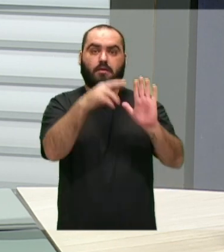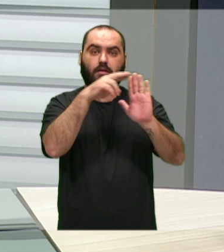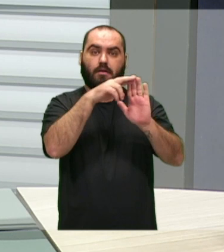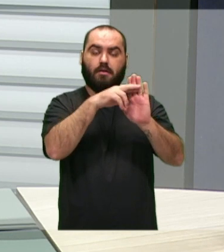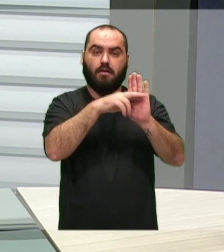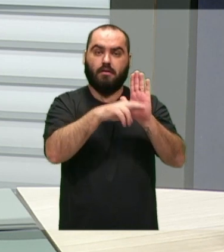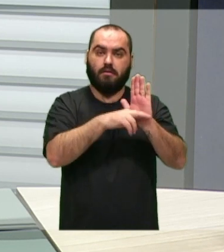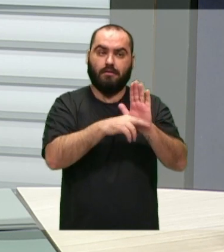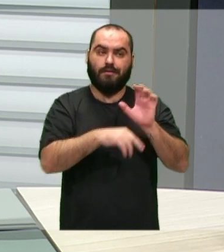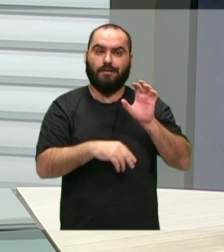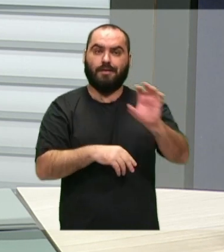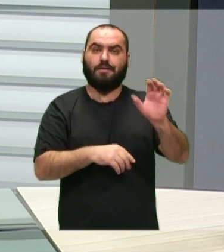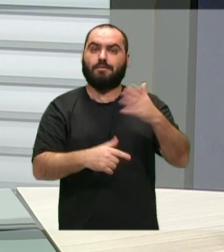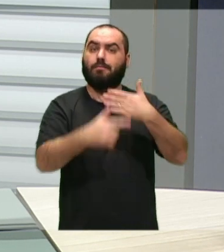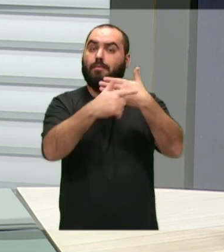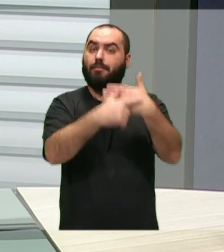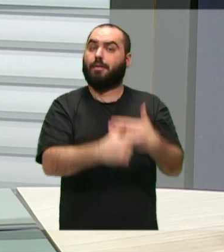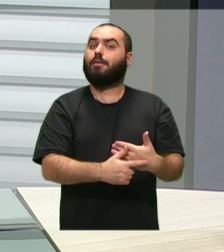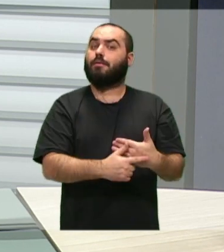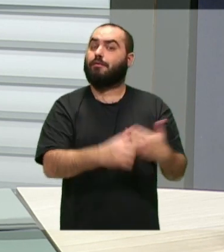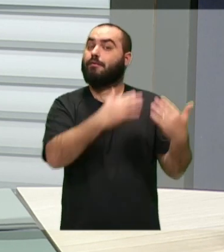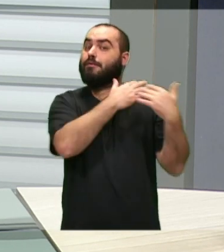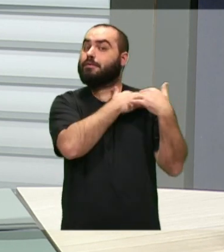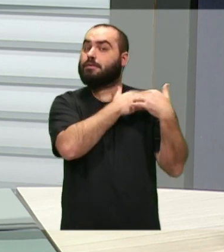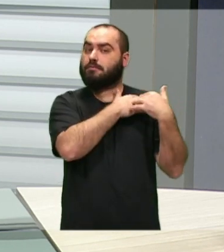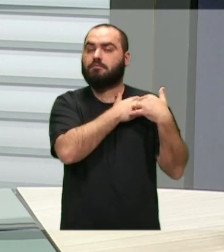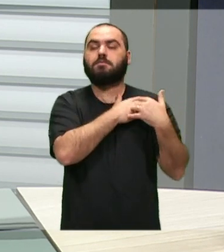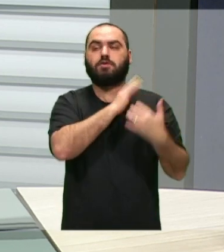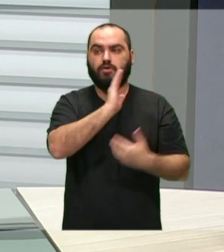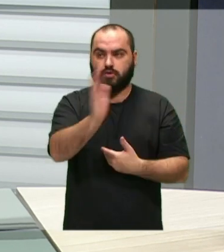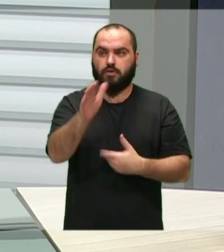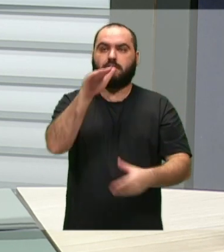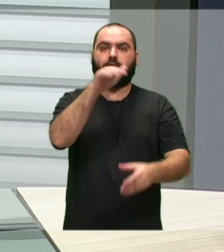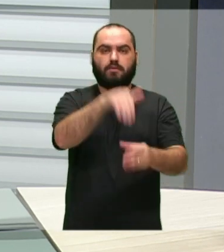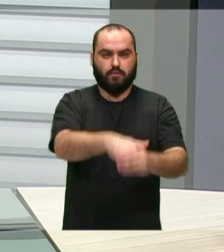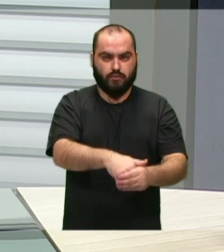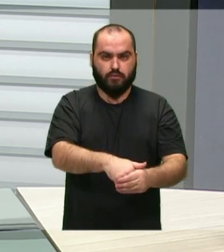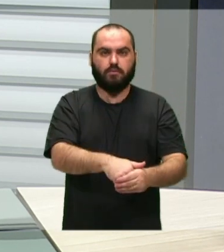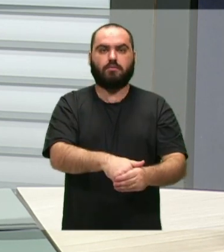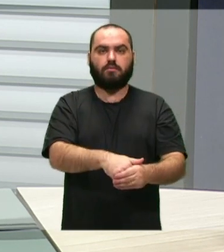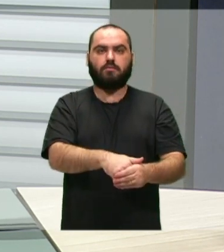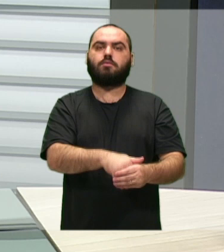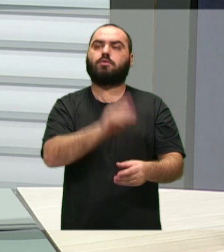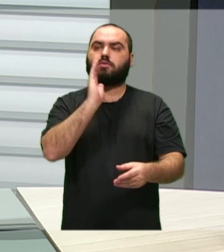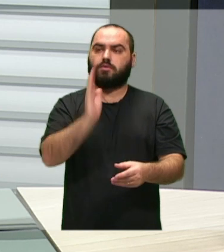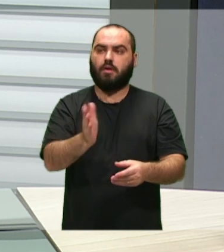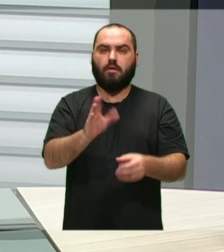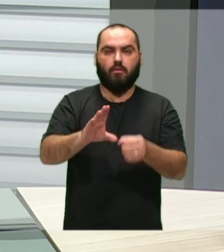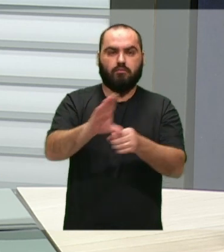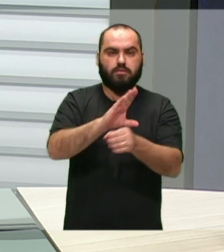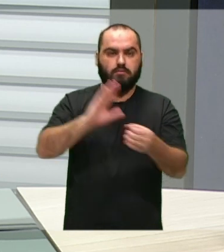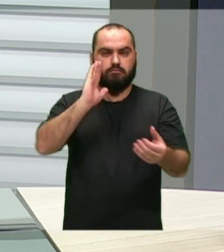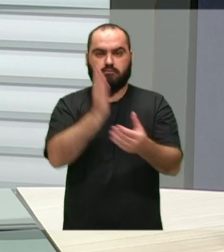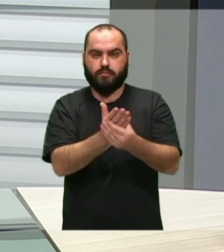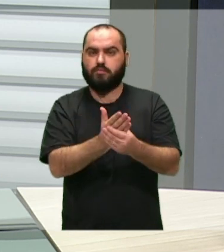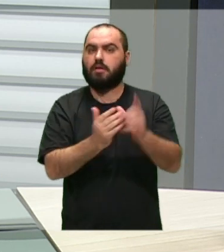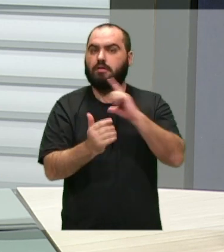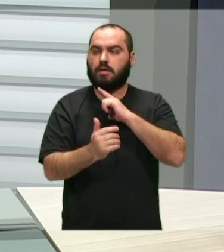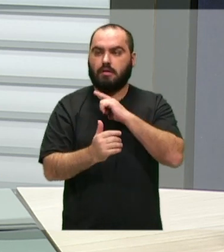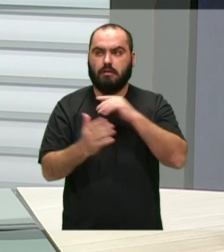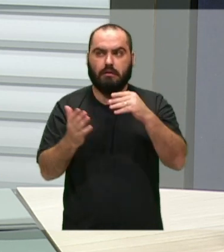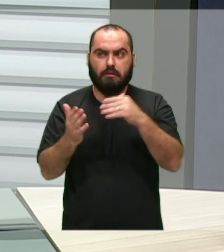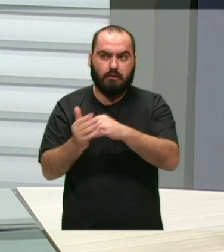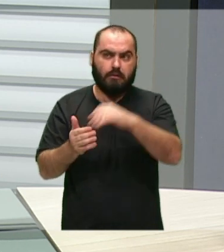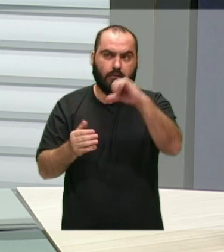Então esse é o papel e agora foi de fato votado, não foi arquivado, a Comissão Processante tem aí um período que era de 90